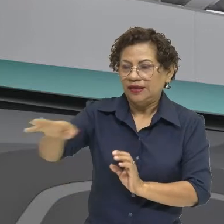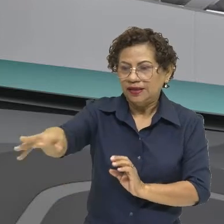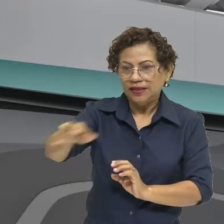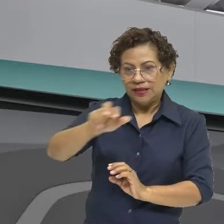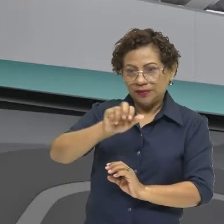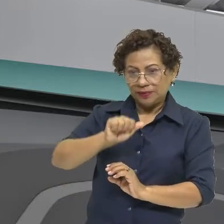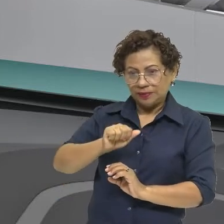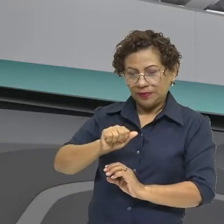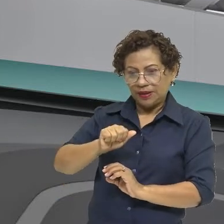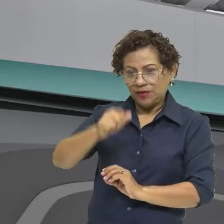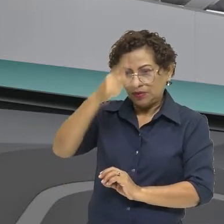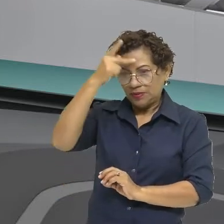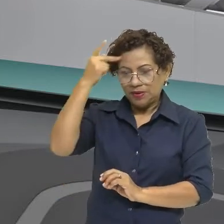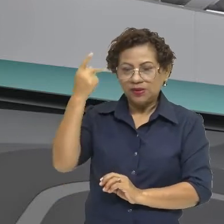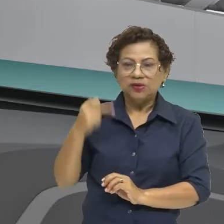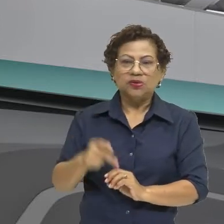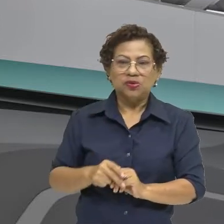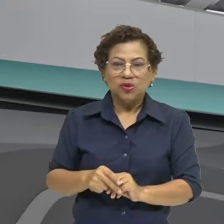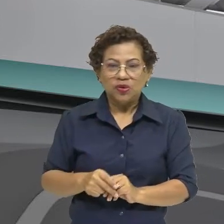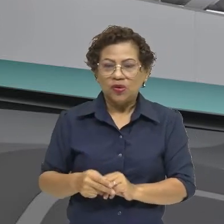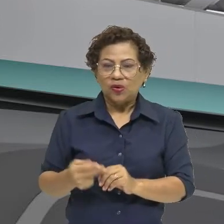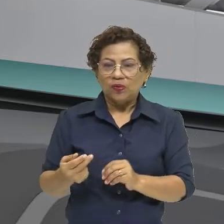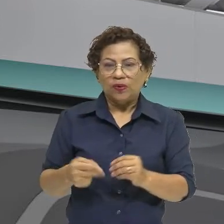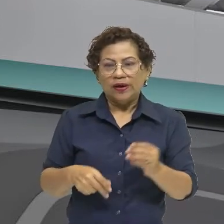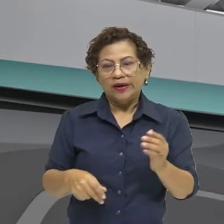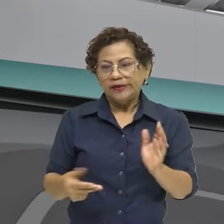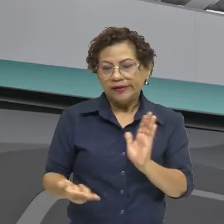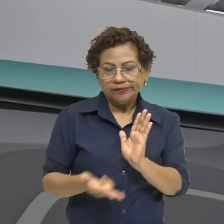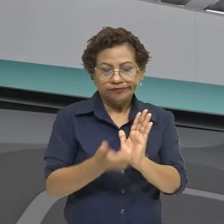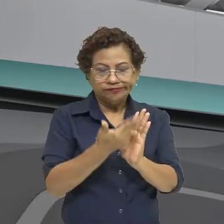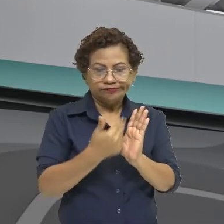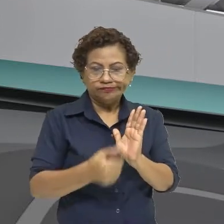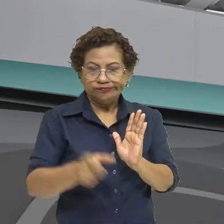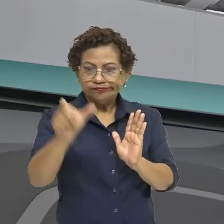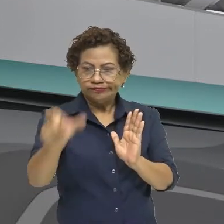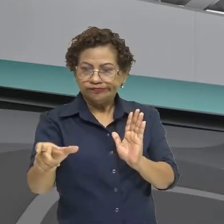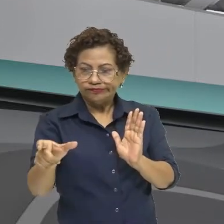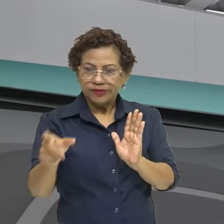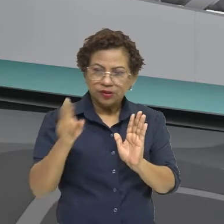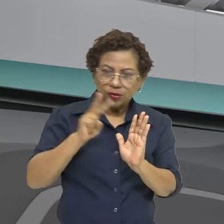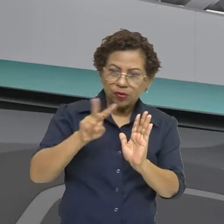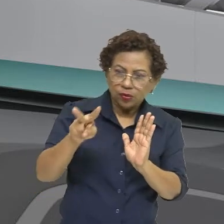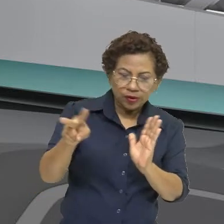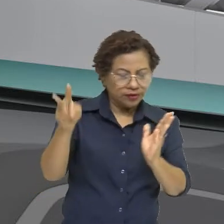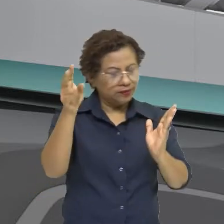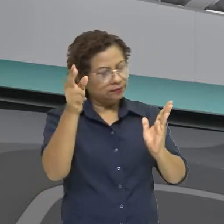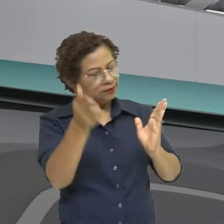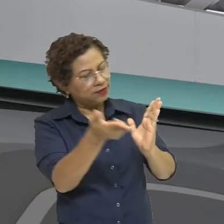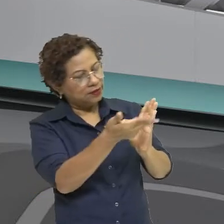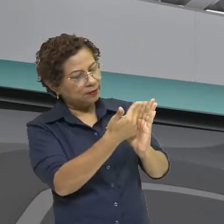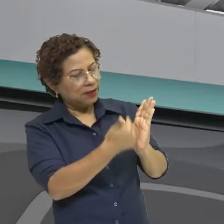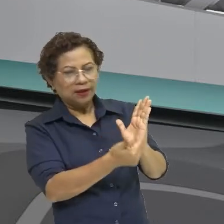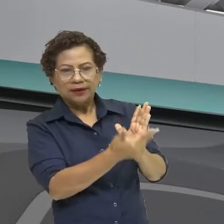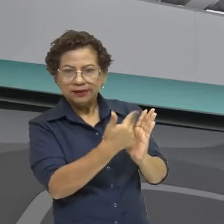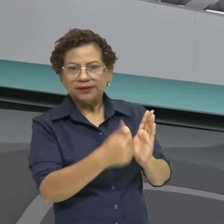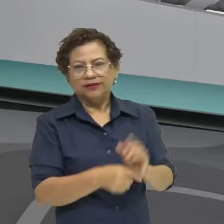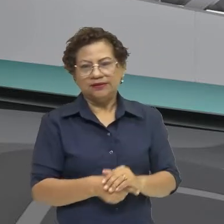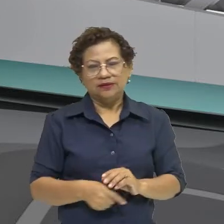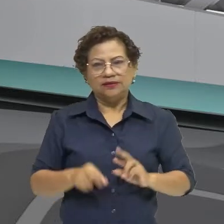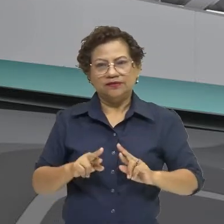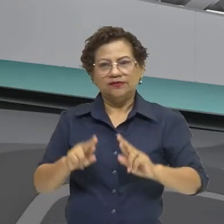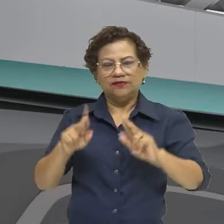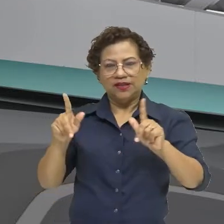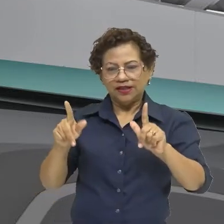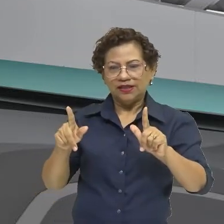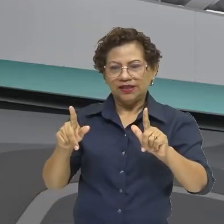bíblica, trazendo uma imagem da pessoa popular. Isso não acontecia no Renascimento. O Renascimento, ele tinha, vamos